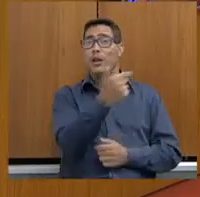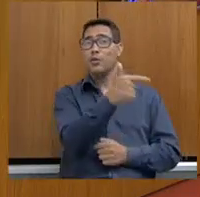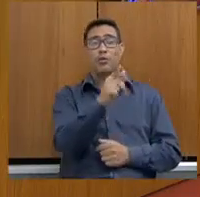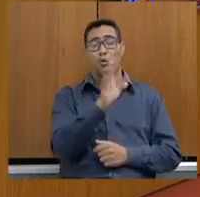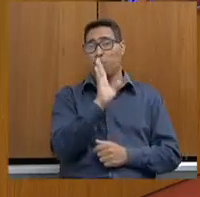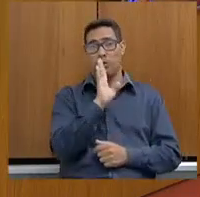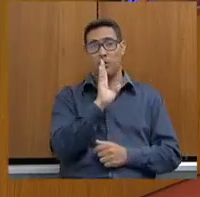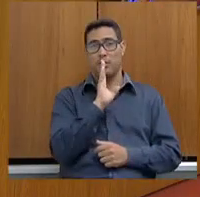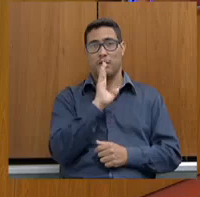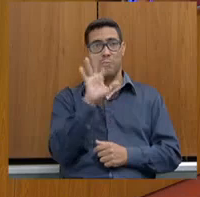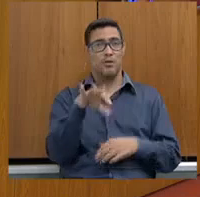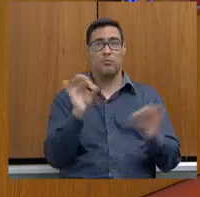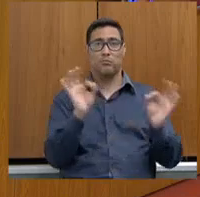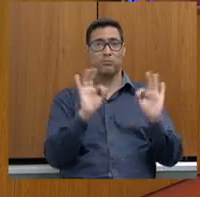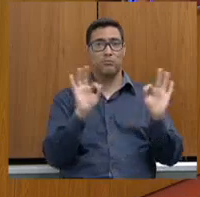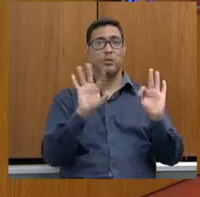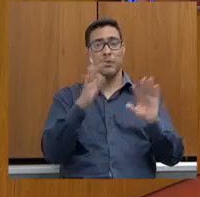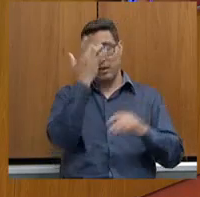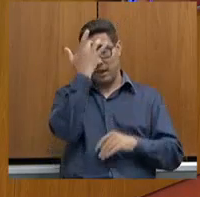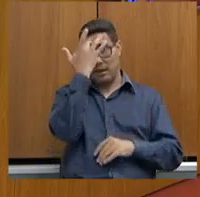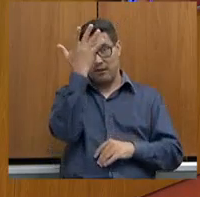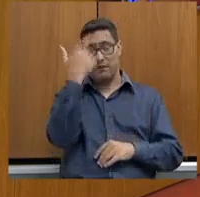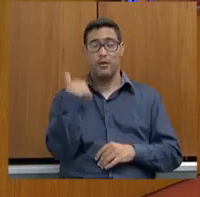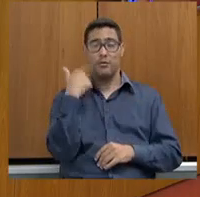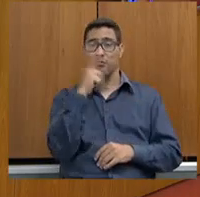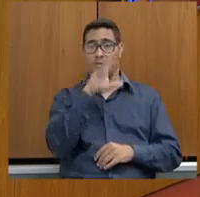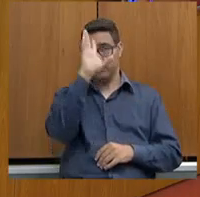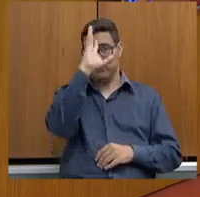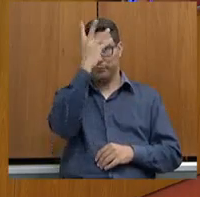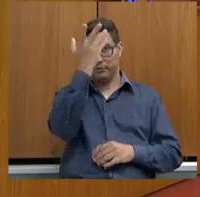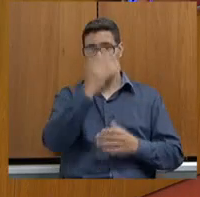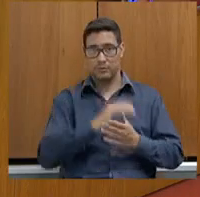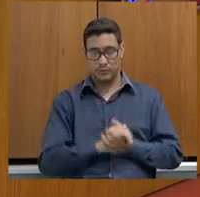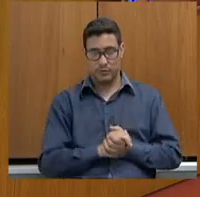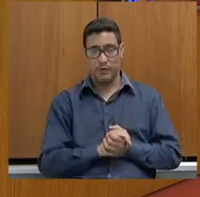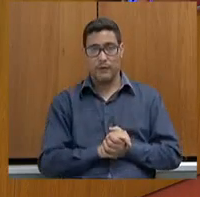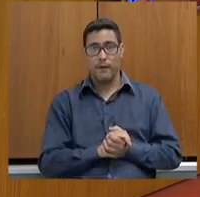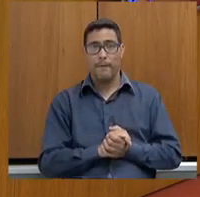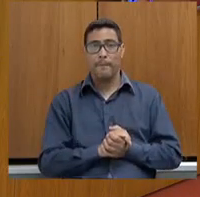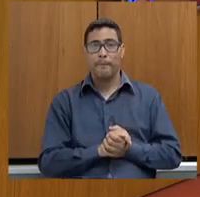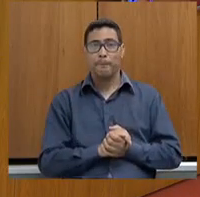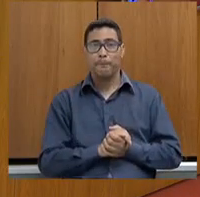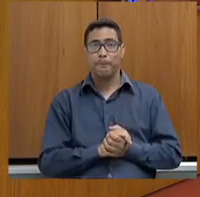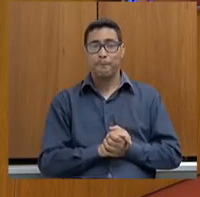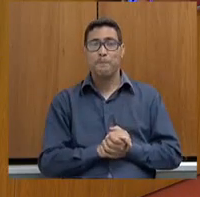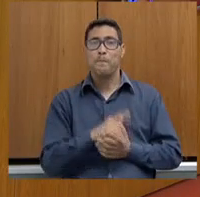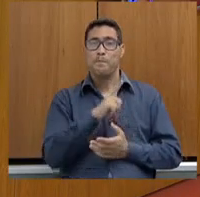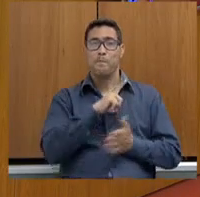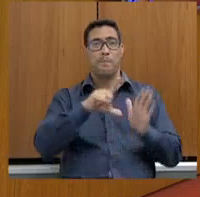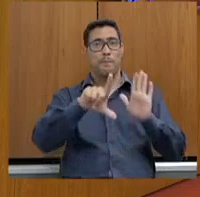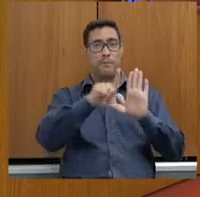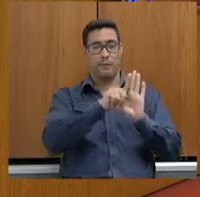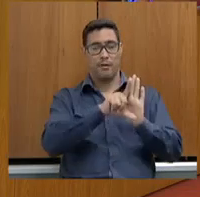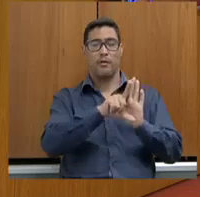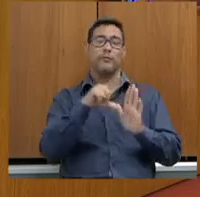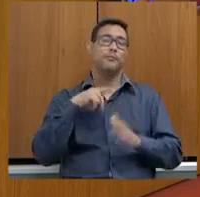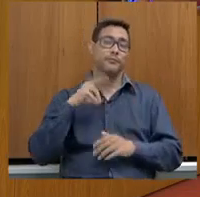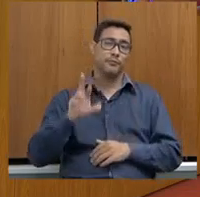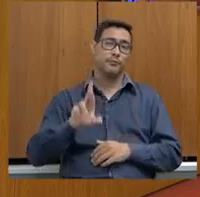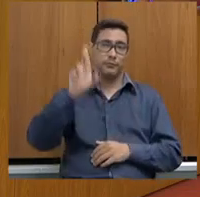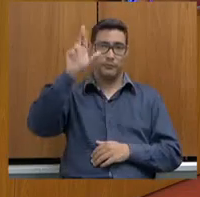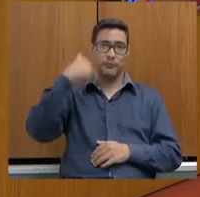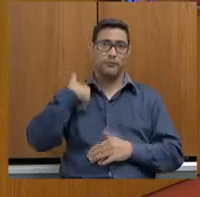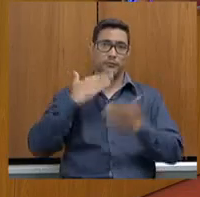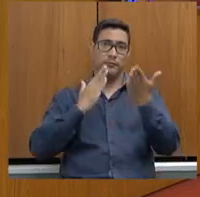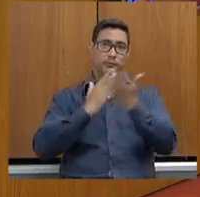é fácil de resolver. Essa está no requerimento anterior, secretário, que trata de uma lei de minha autoria e é aperfeiçoada pelo